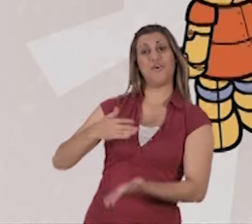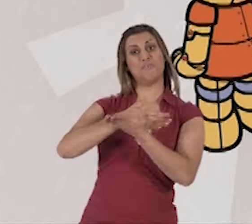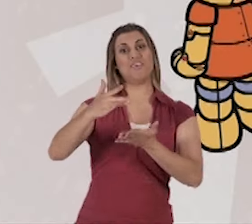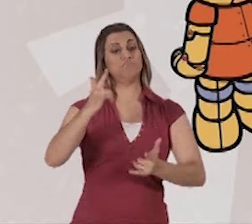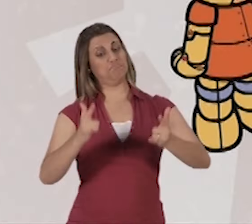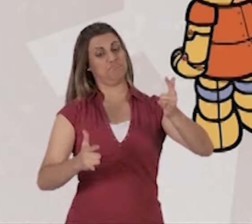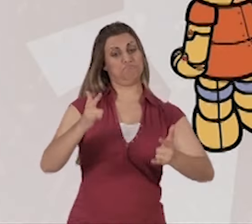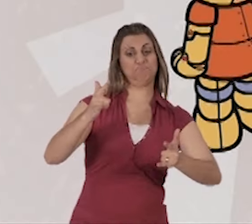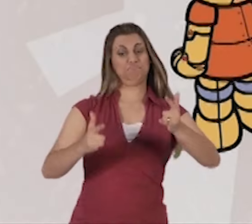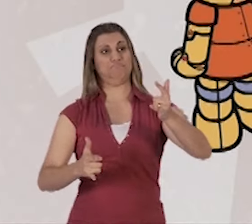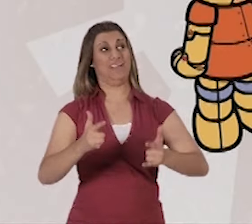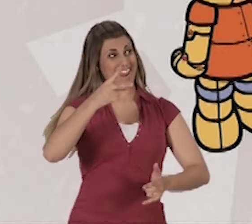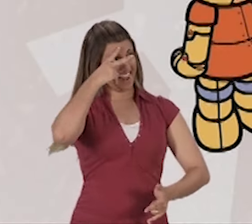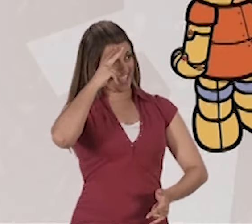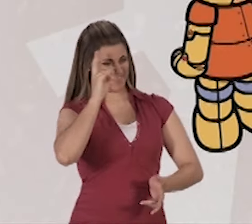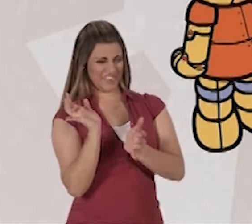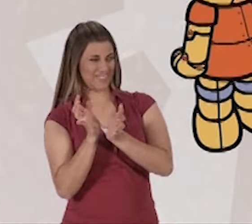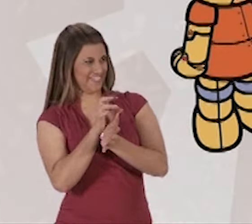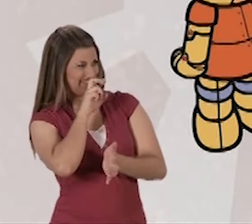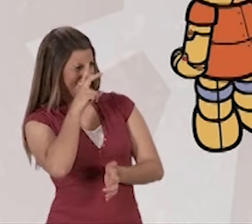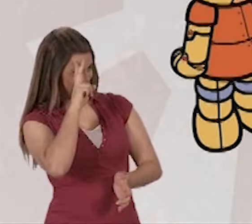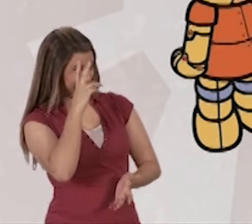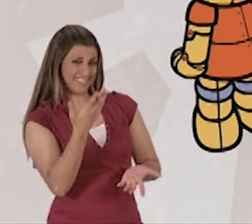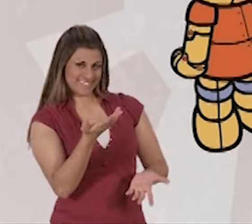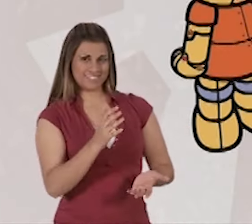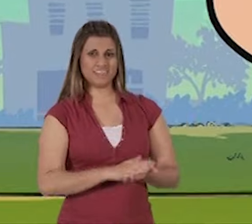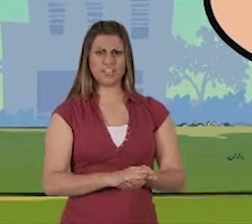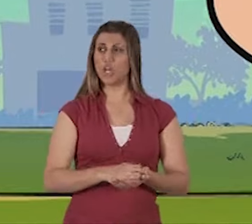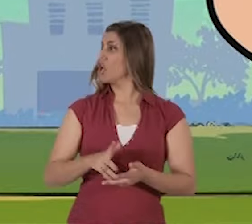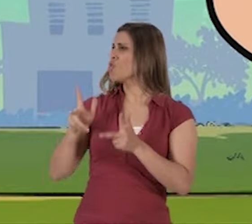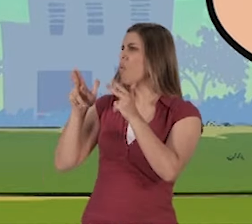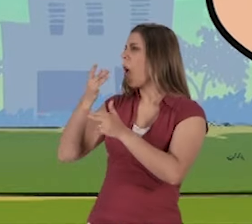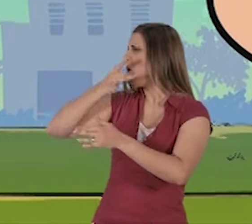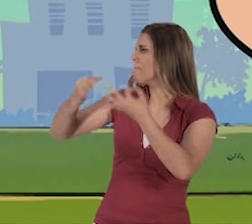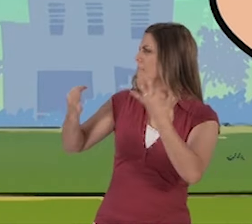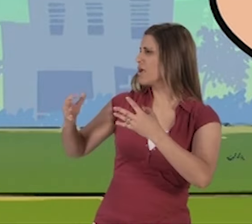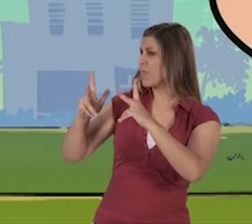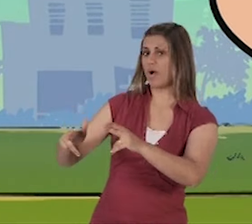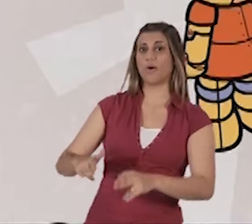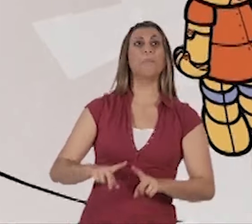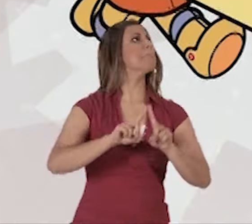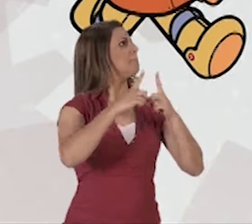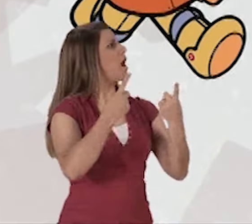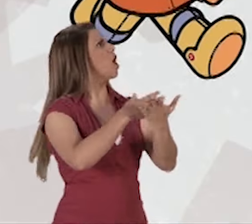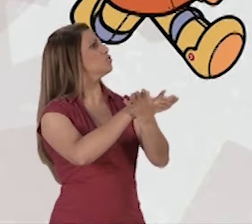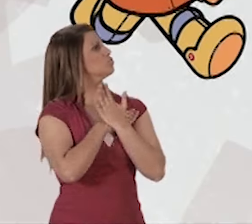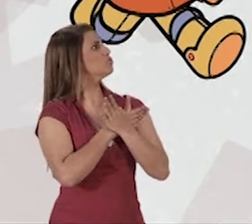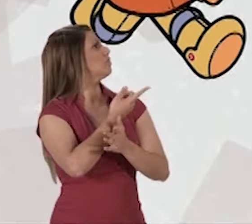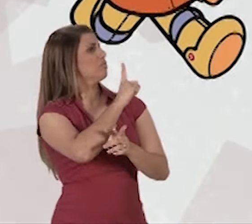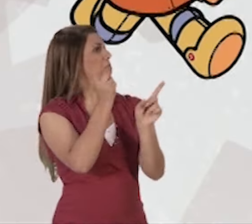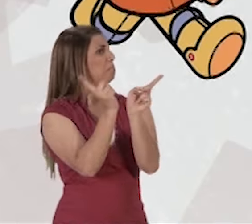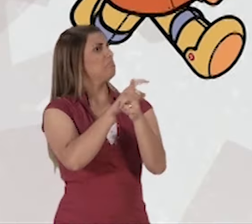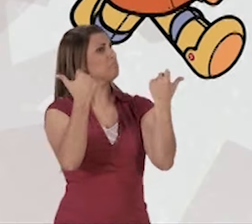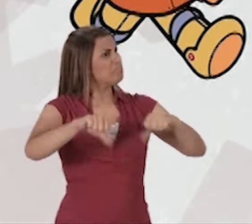Vamos começar pelos robôs que você fez da turma! Eram iguaizinhos aos reais! Sei! Ao invés de